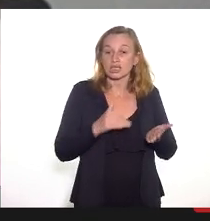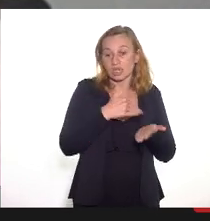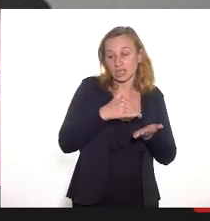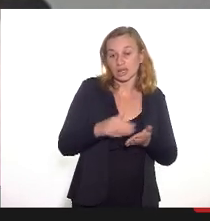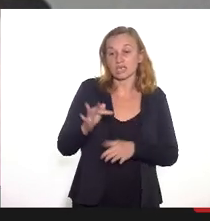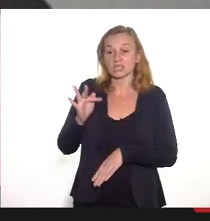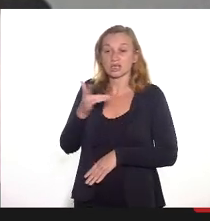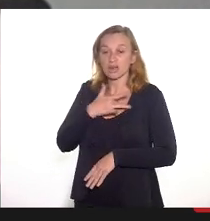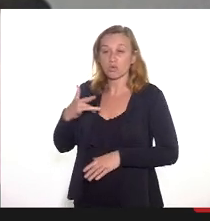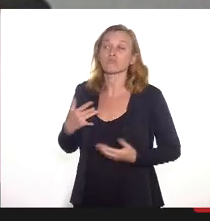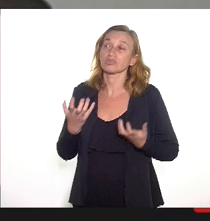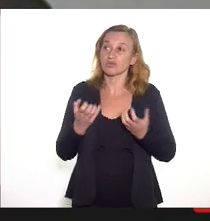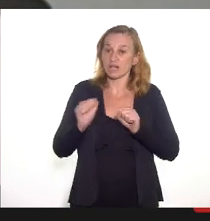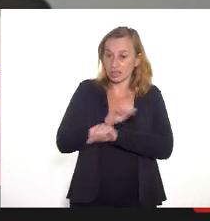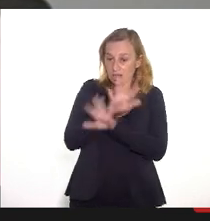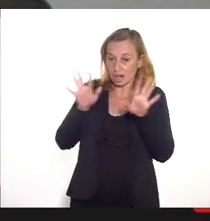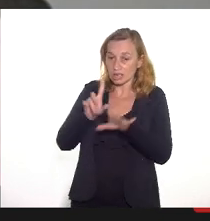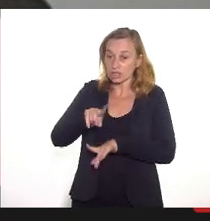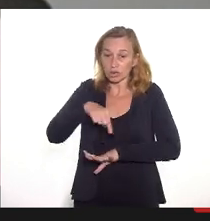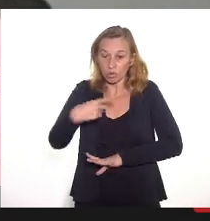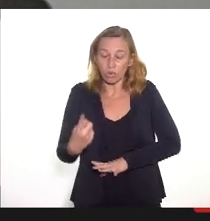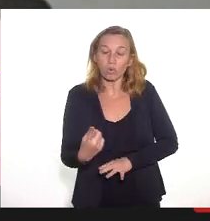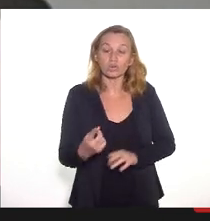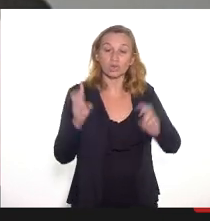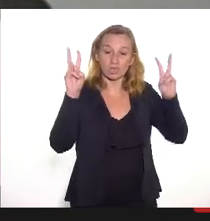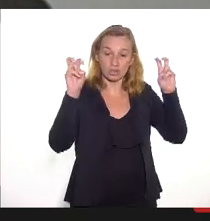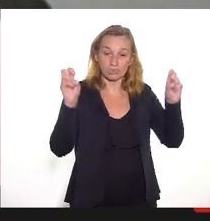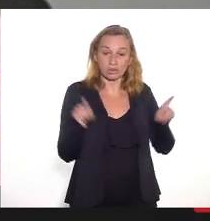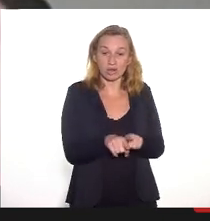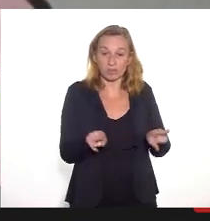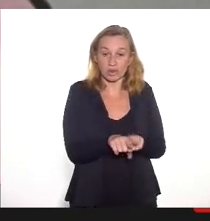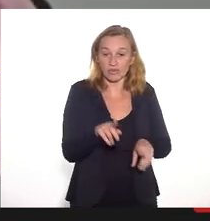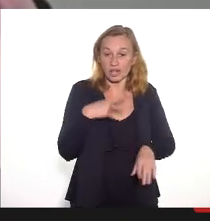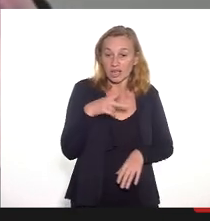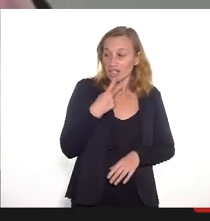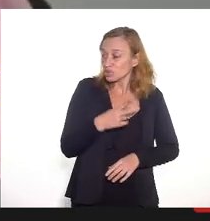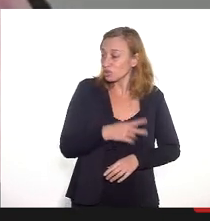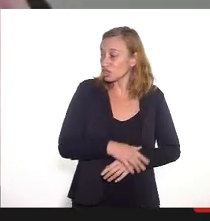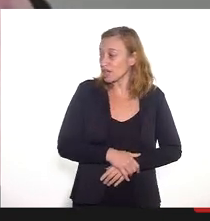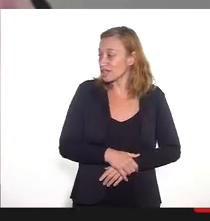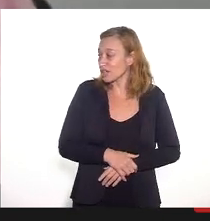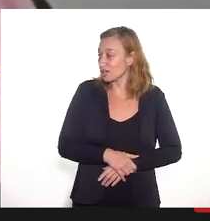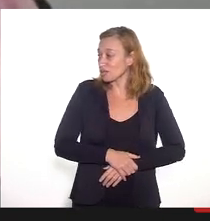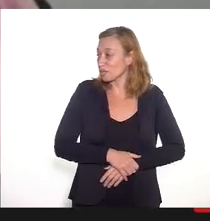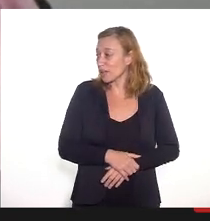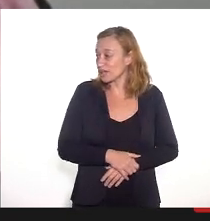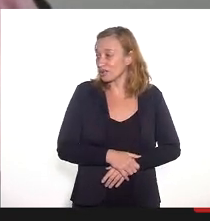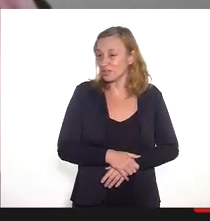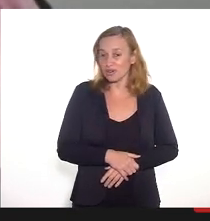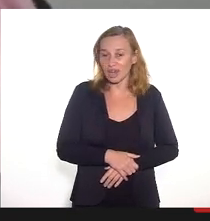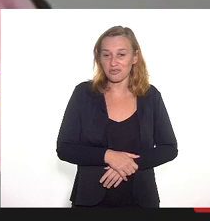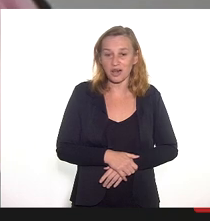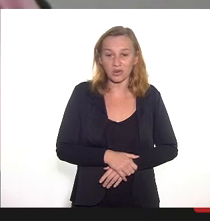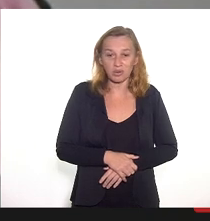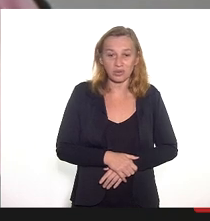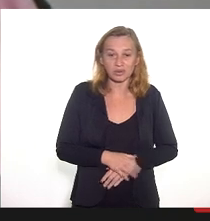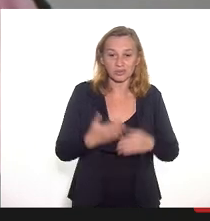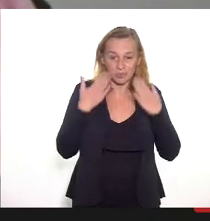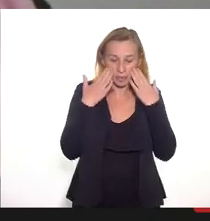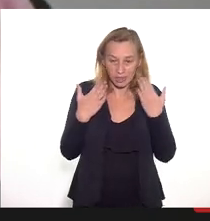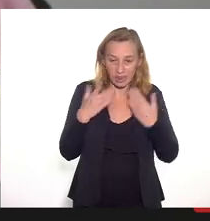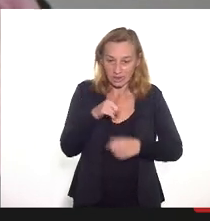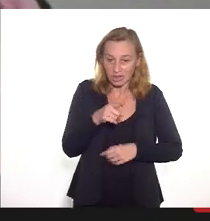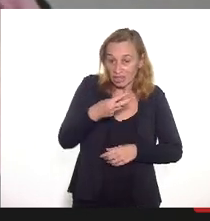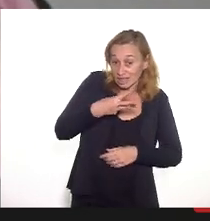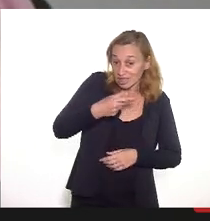bem claro isso. Uma outra questão que eu também gostaria de colocar é que foi apresentar dizendo que